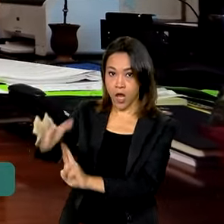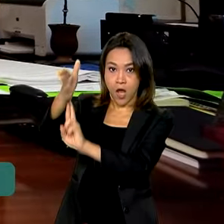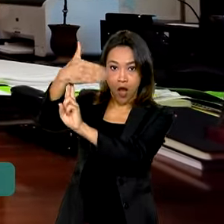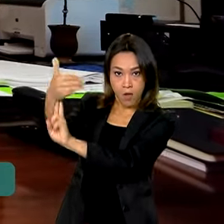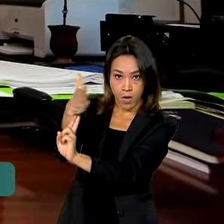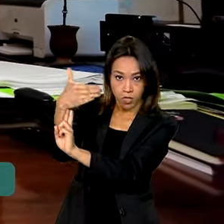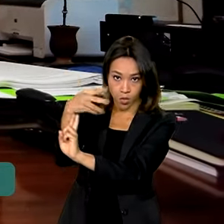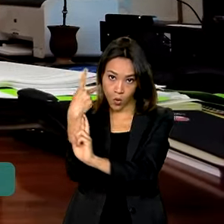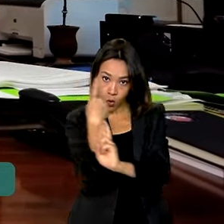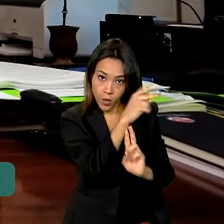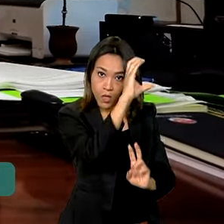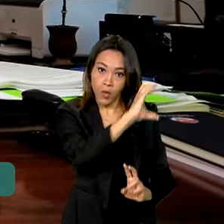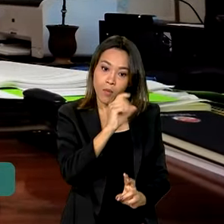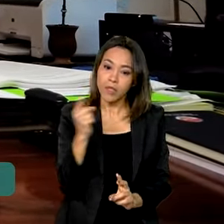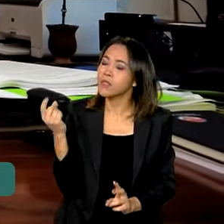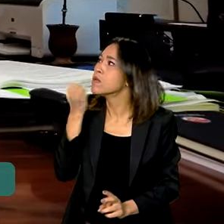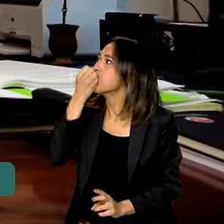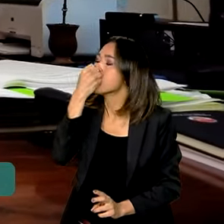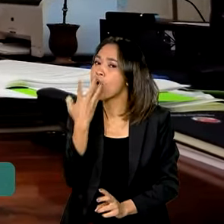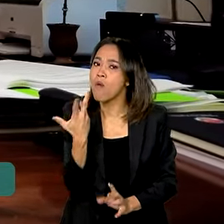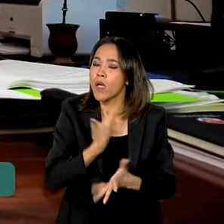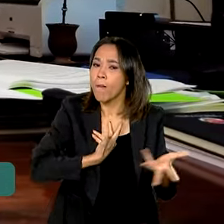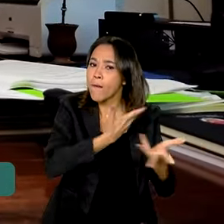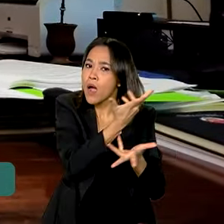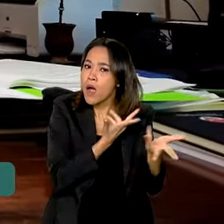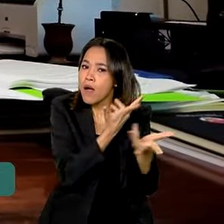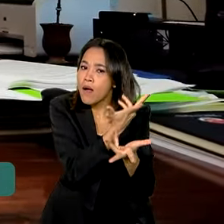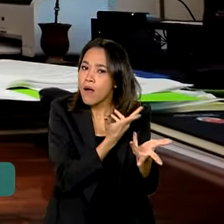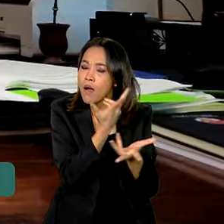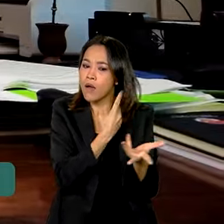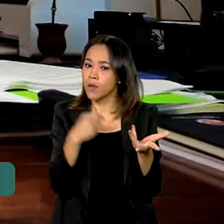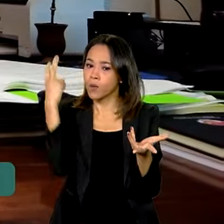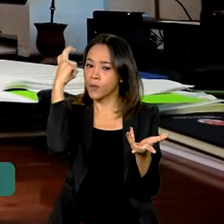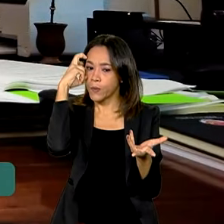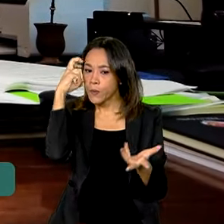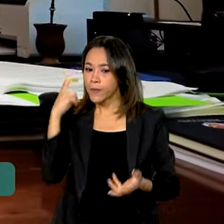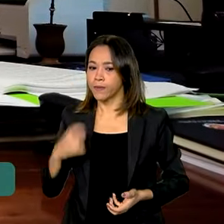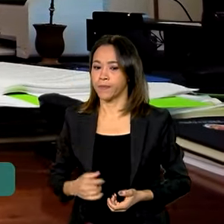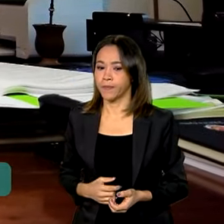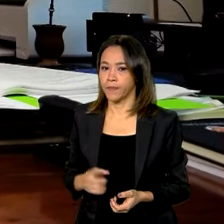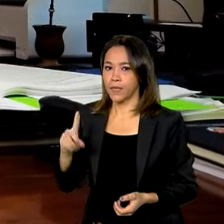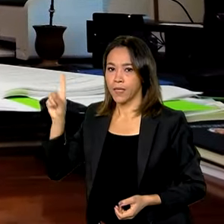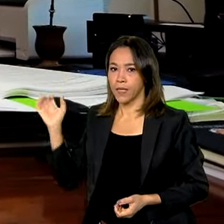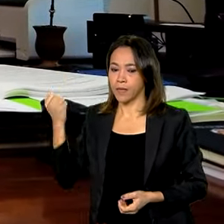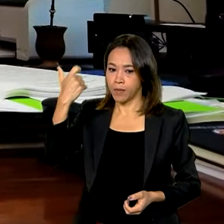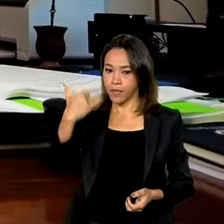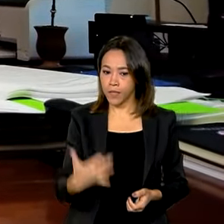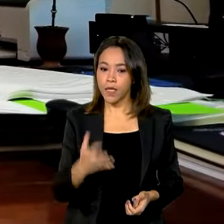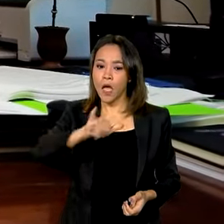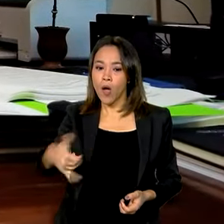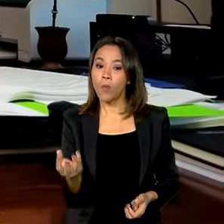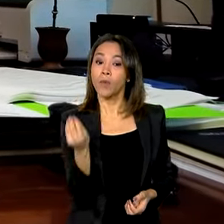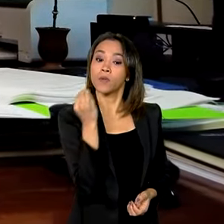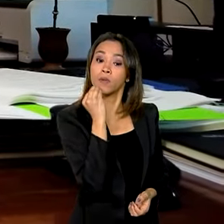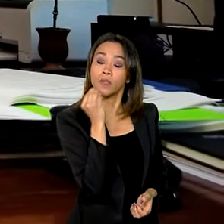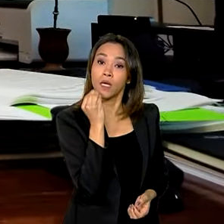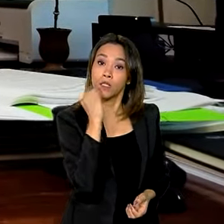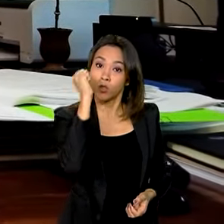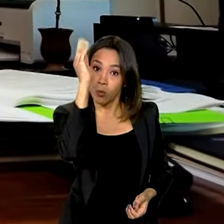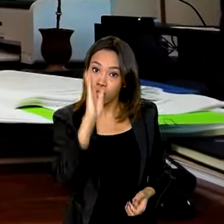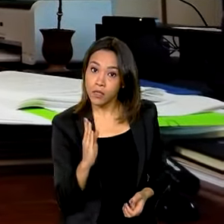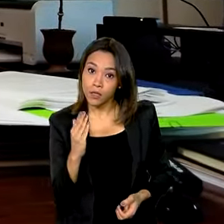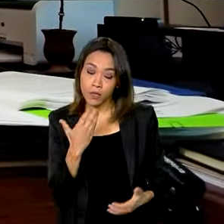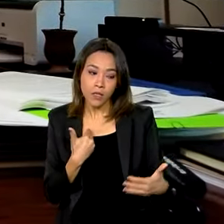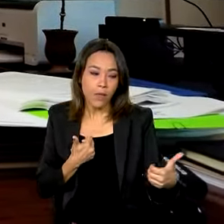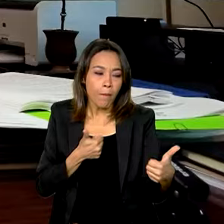estreitar ainda mais os laços culturais. Então, é uma oportunidade para que o Brasil se aproxime ainda mais da Colômbia. Como